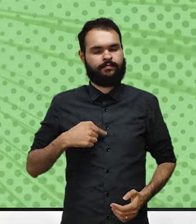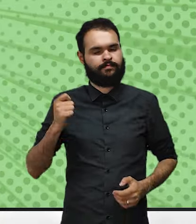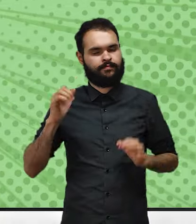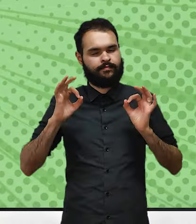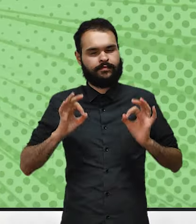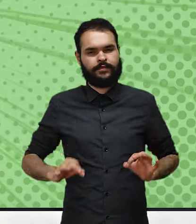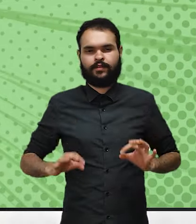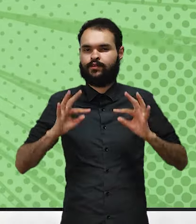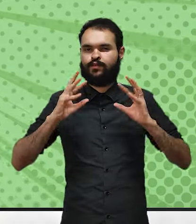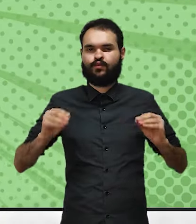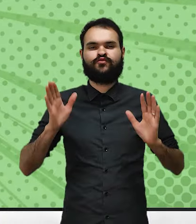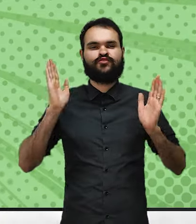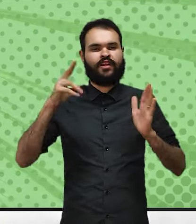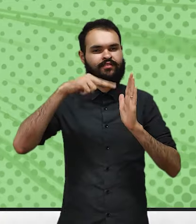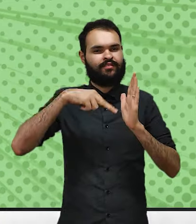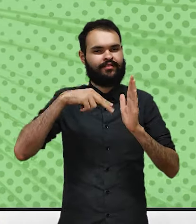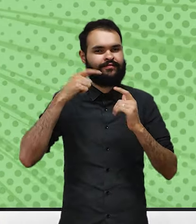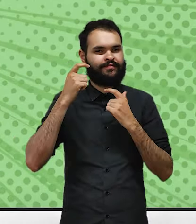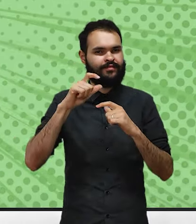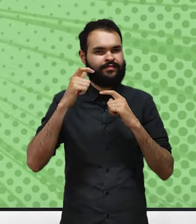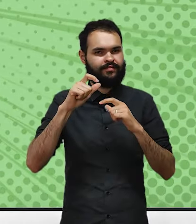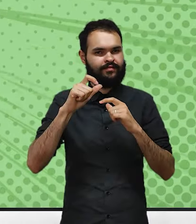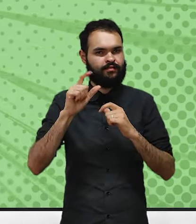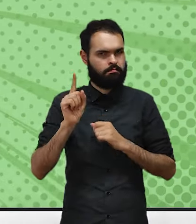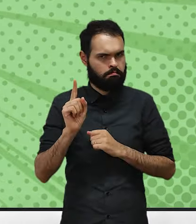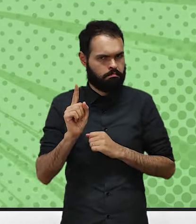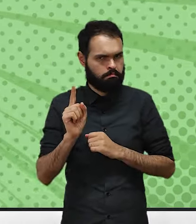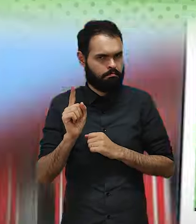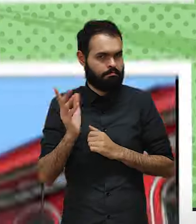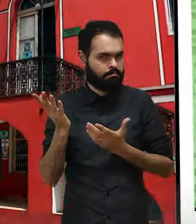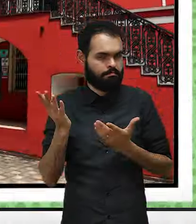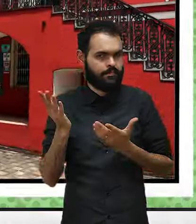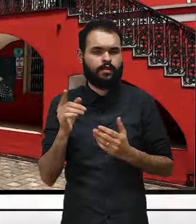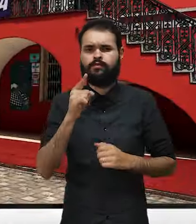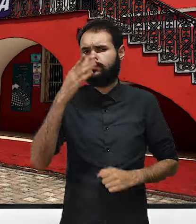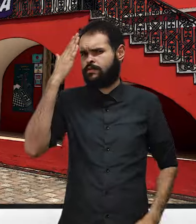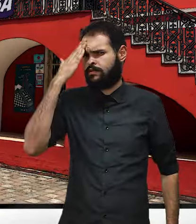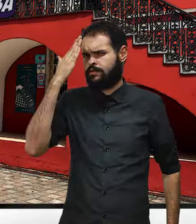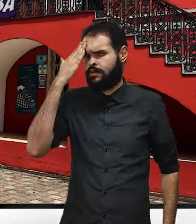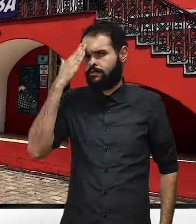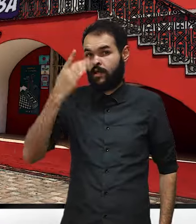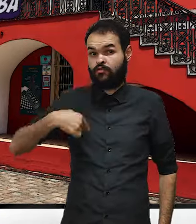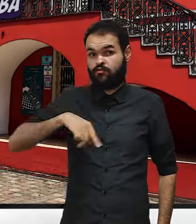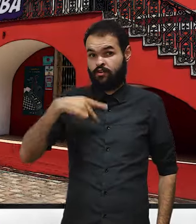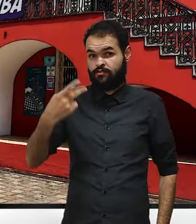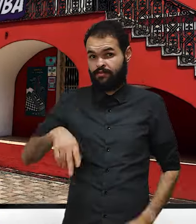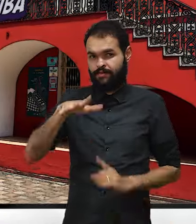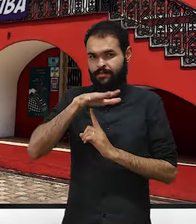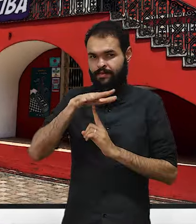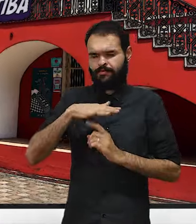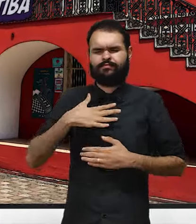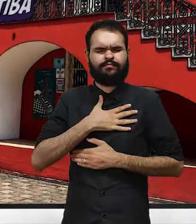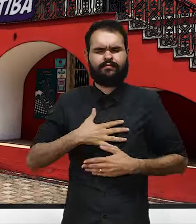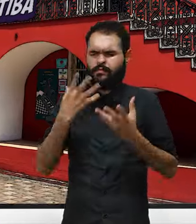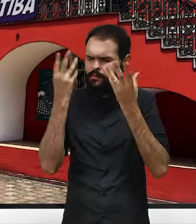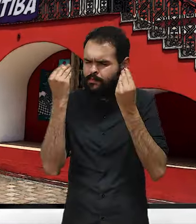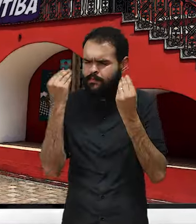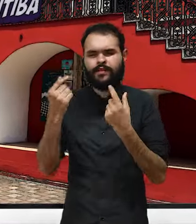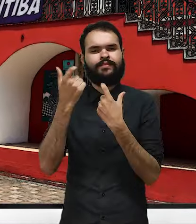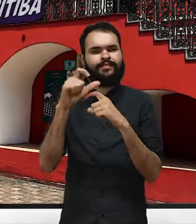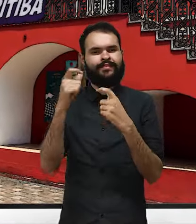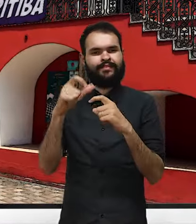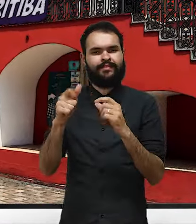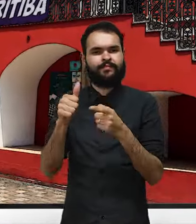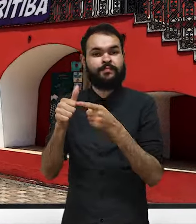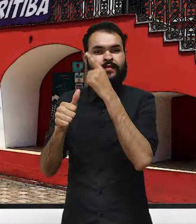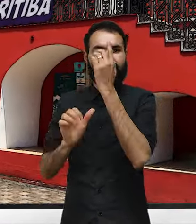Tenho quase certeza de que todo mundo já leu uma história em quadrinhos, não? Você sabia que nós, paranaenses, gostamos tanto que